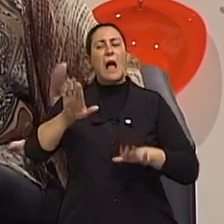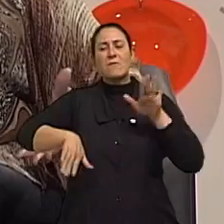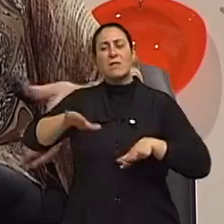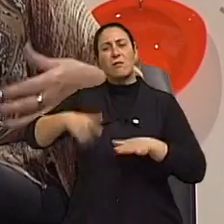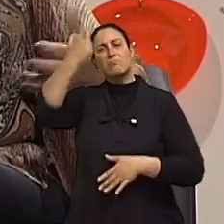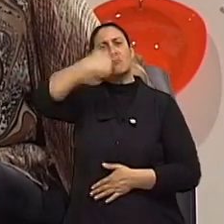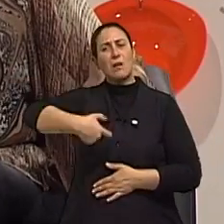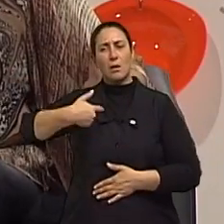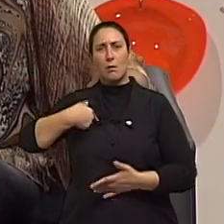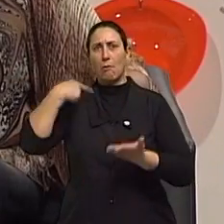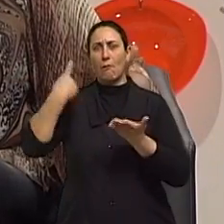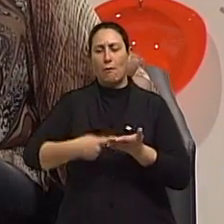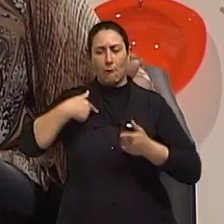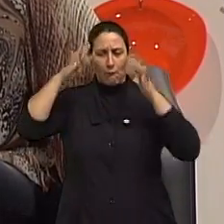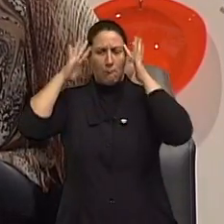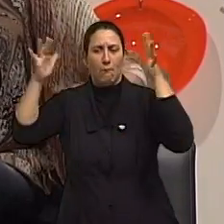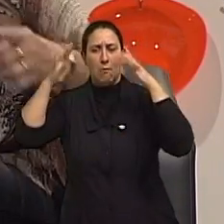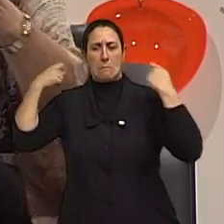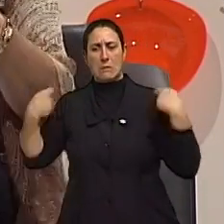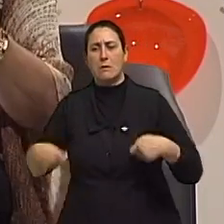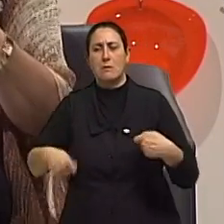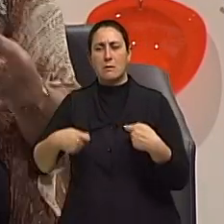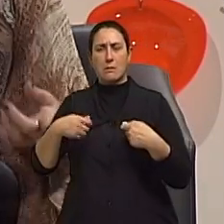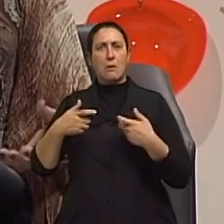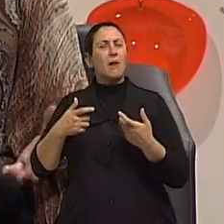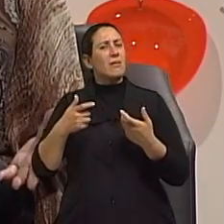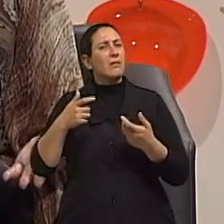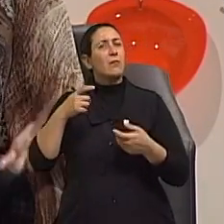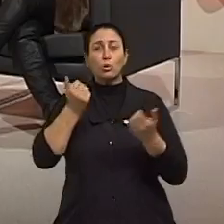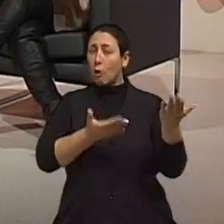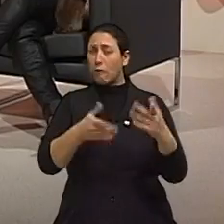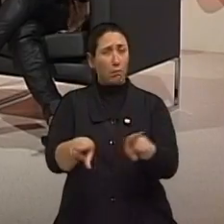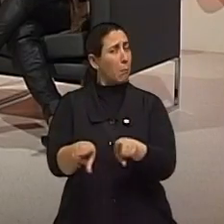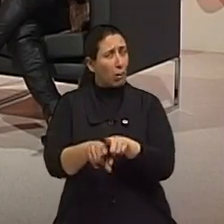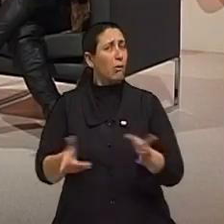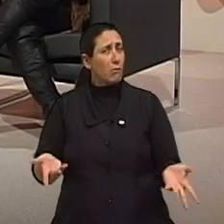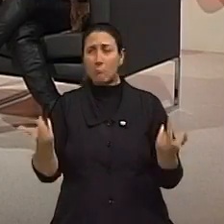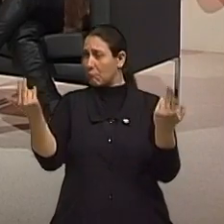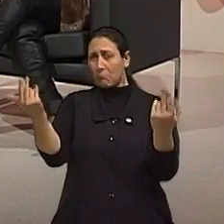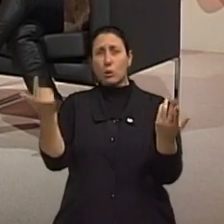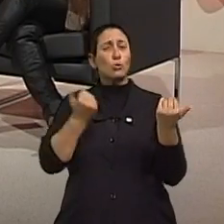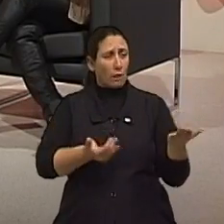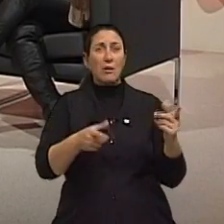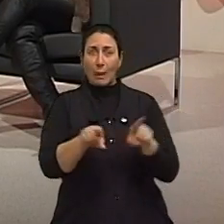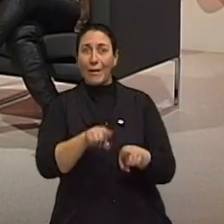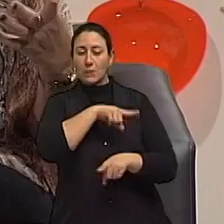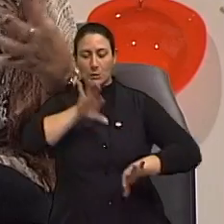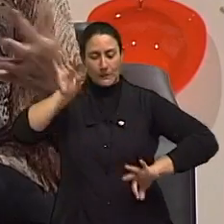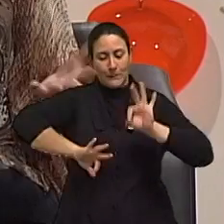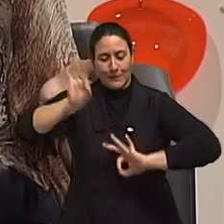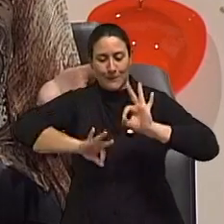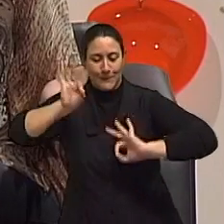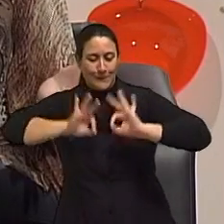descompromisso de como é que vai ser, a gente não sabe e olha, nem os jovens, nem os jovens, os jovens quando planejam